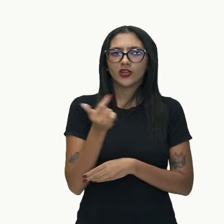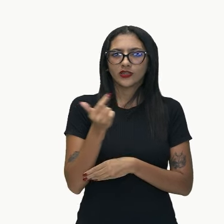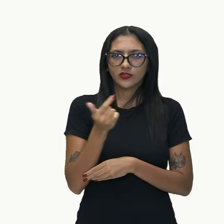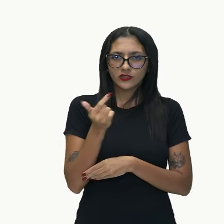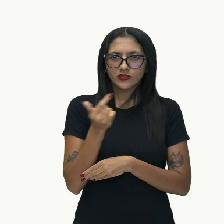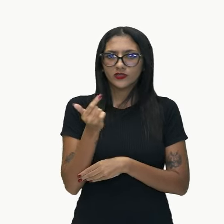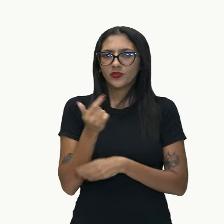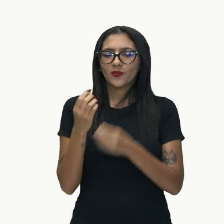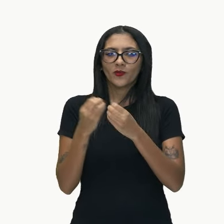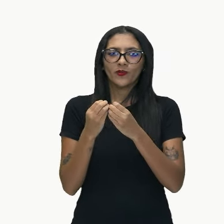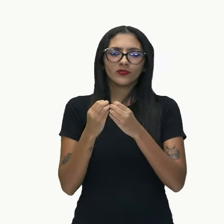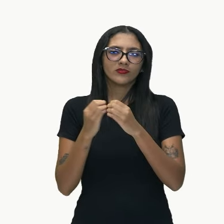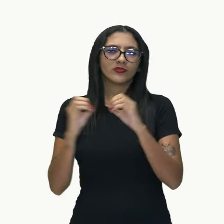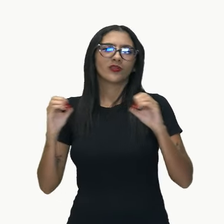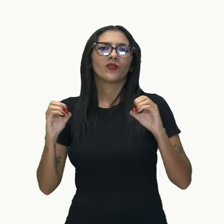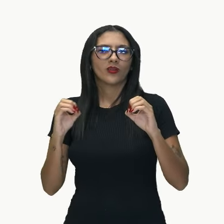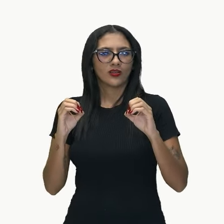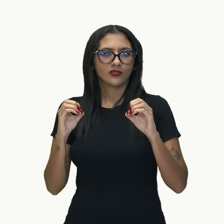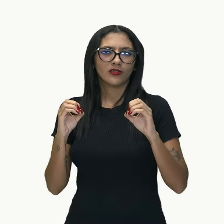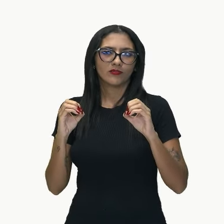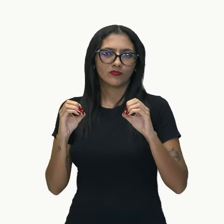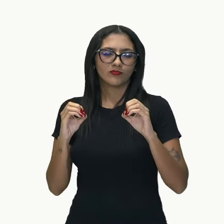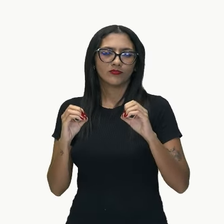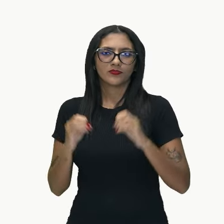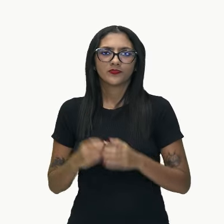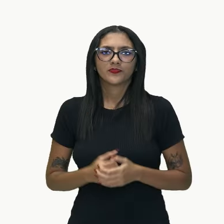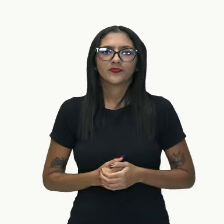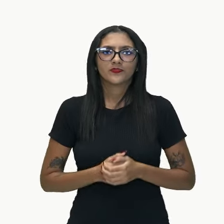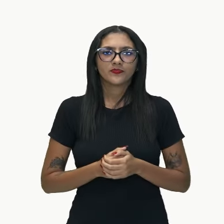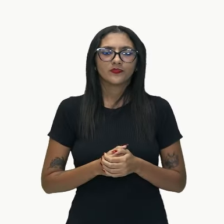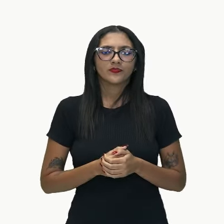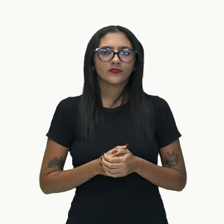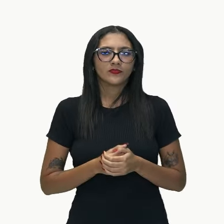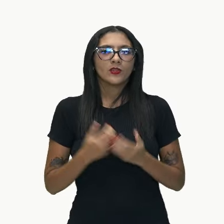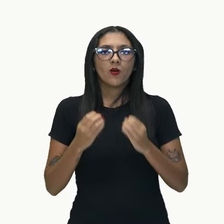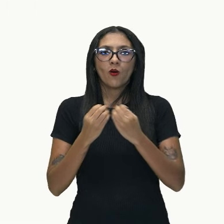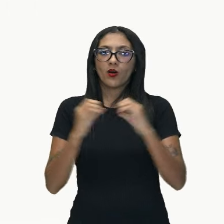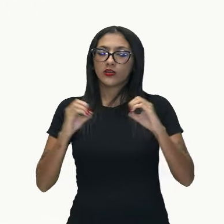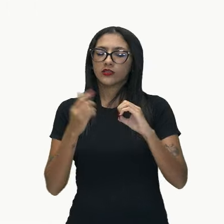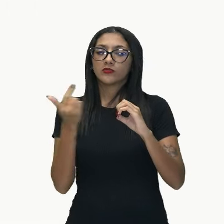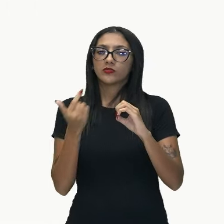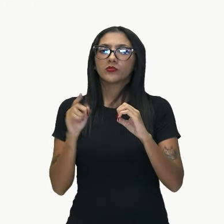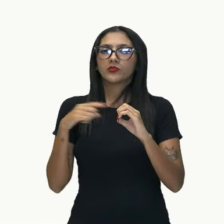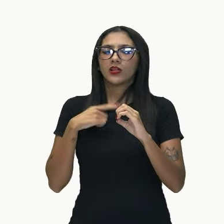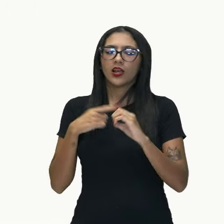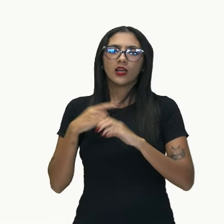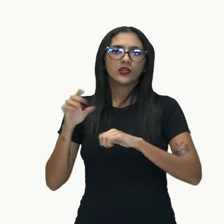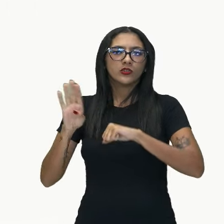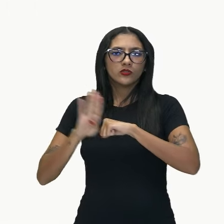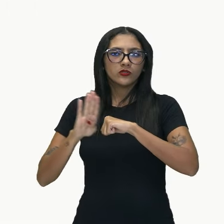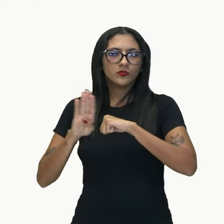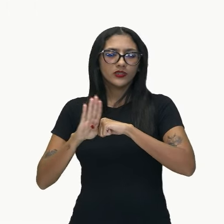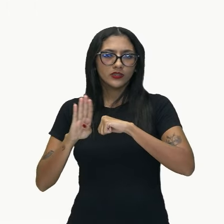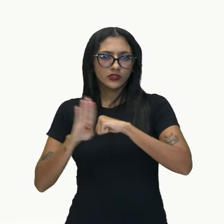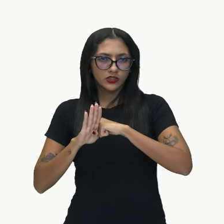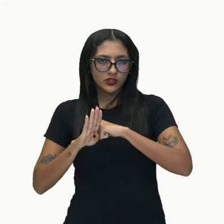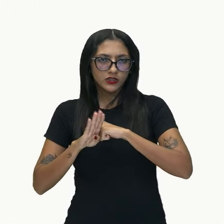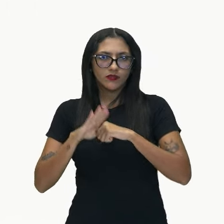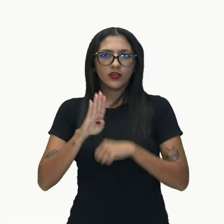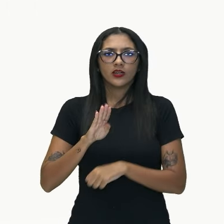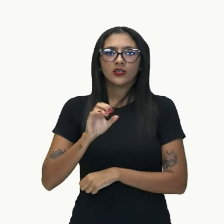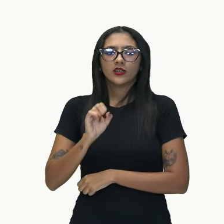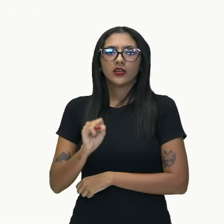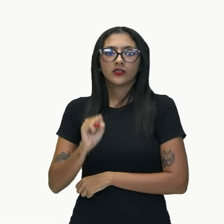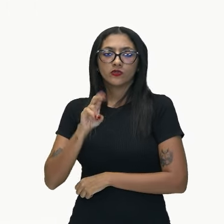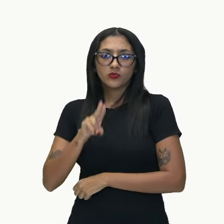oração subordinada, então, é uma subordinada substantiva subjetiva, olha